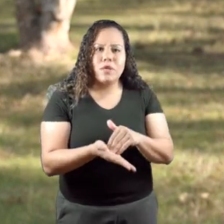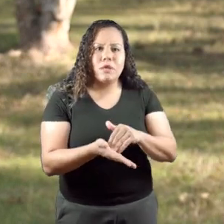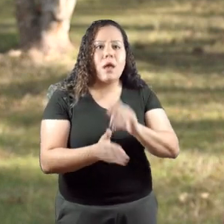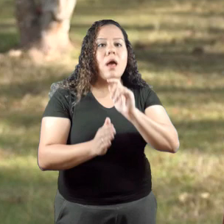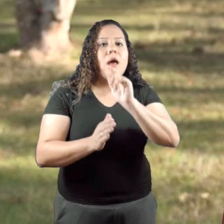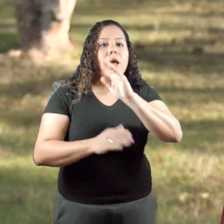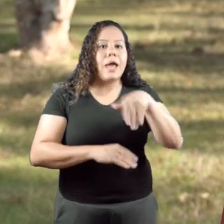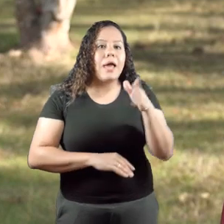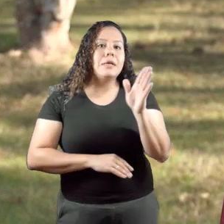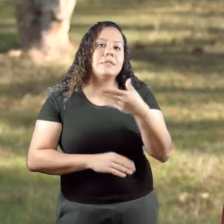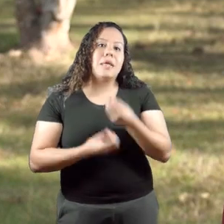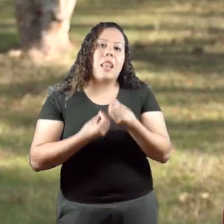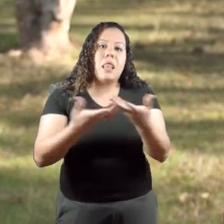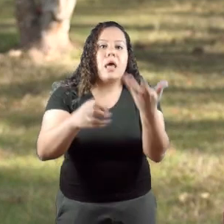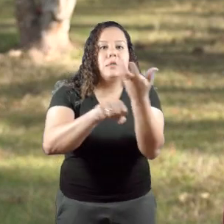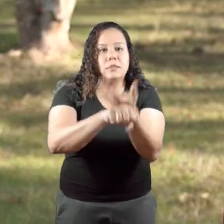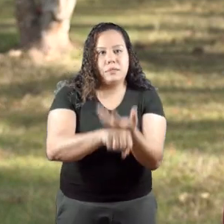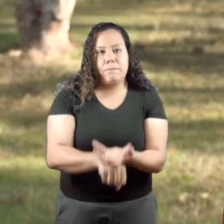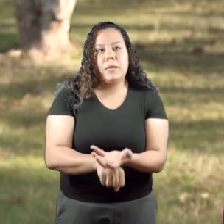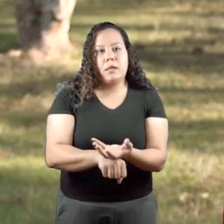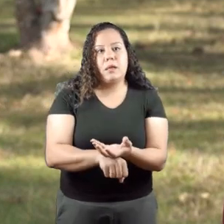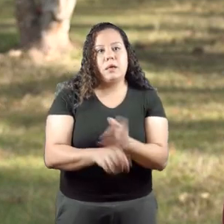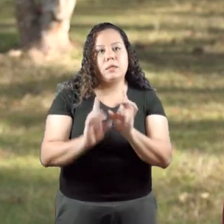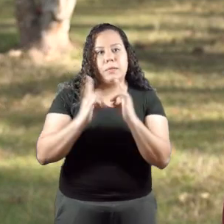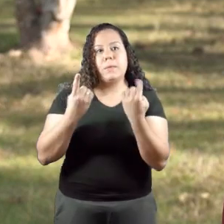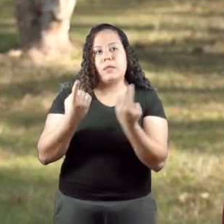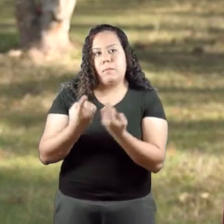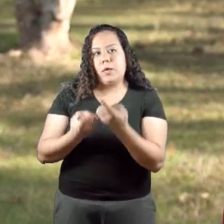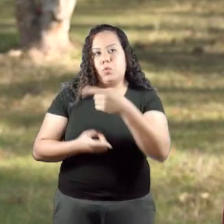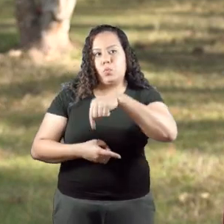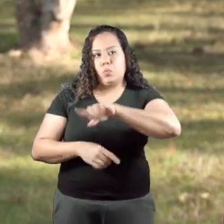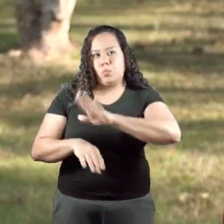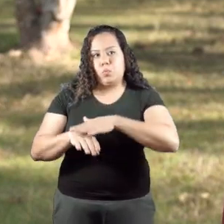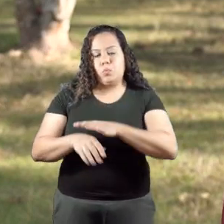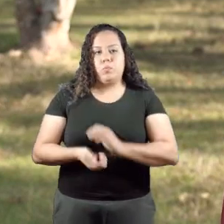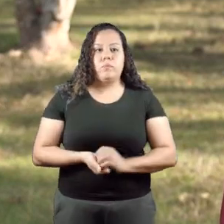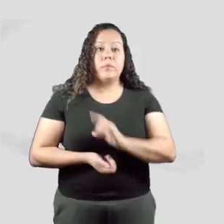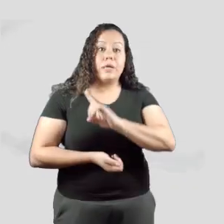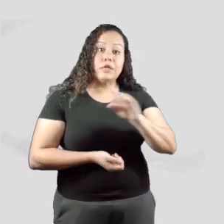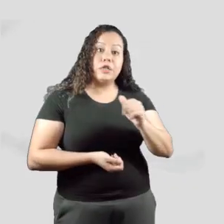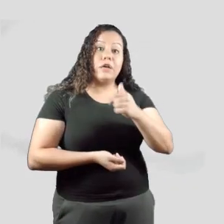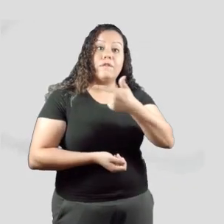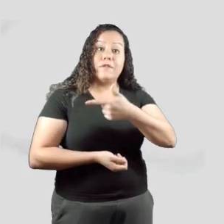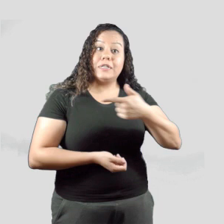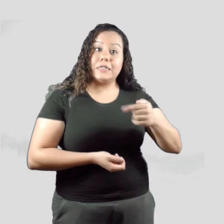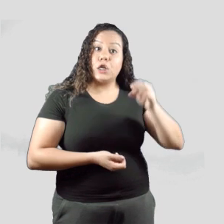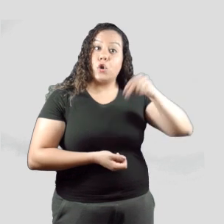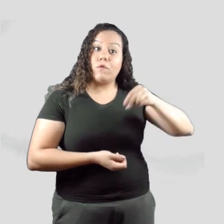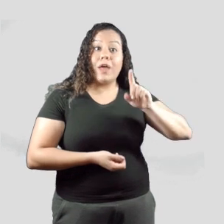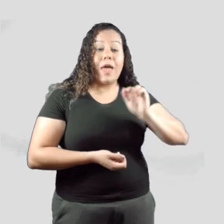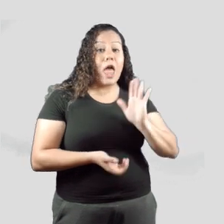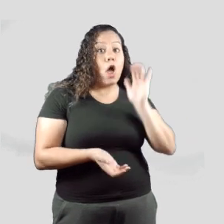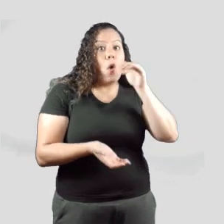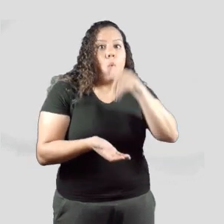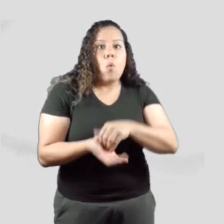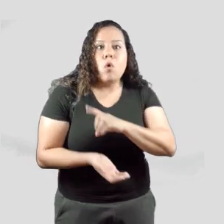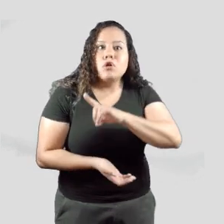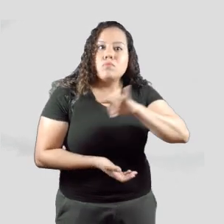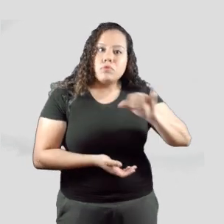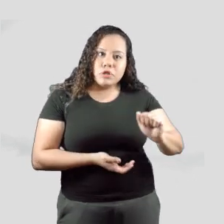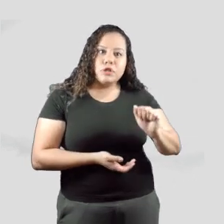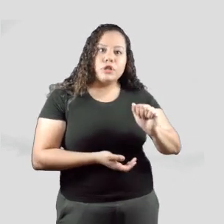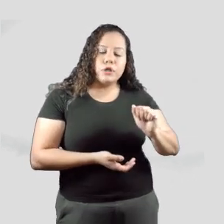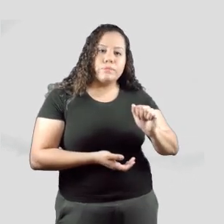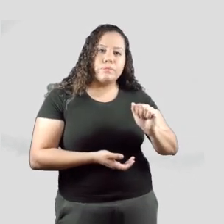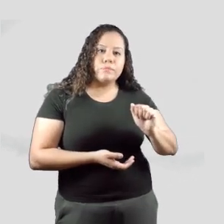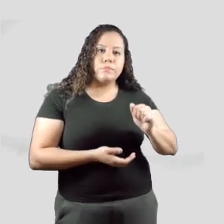para que seja feito o cancelamento da oferta das disciplinas pelos departamentos. No dia 27 de novembro, é o último